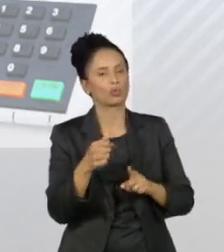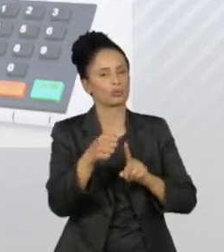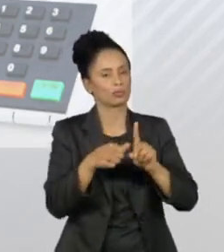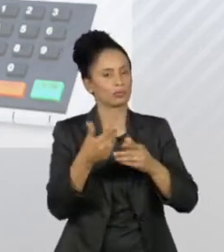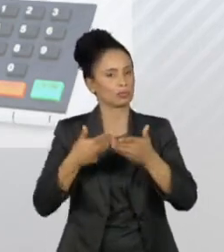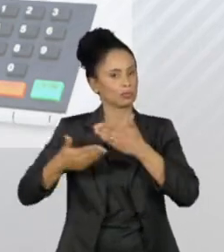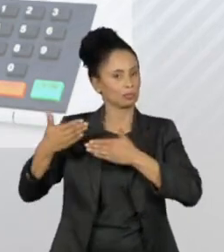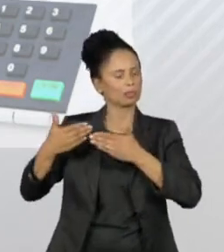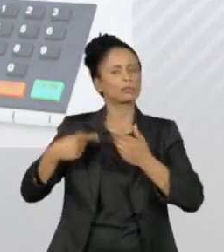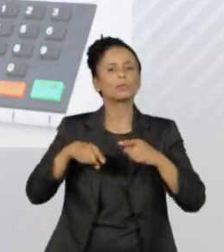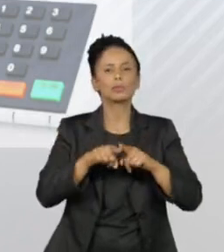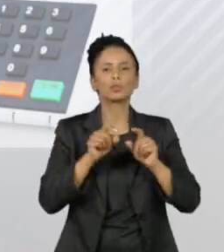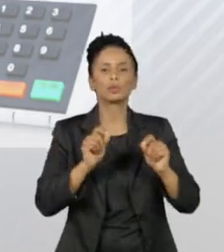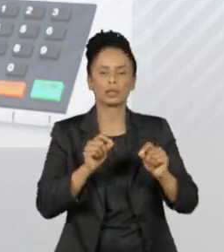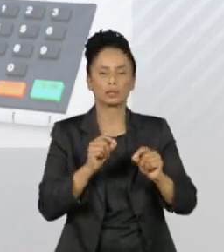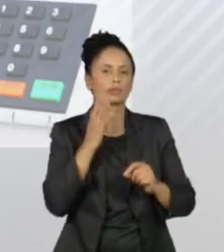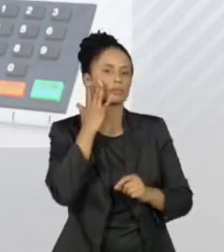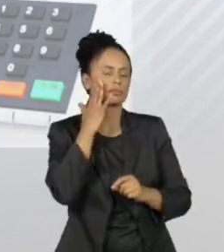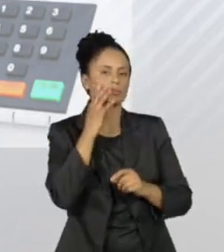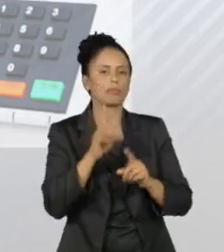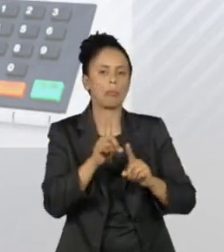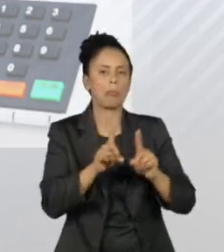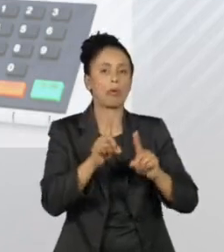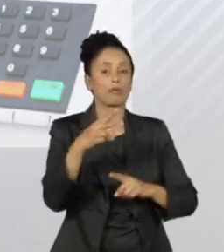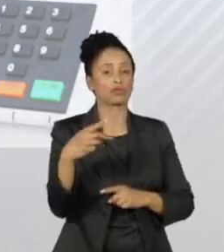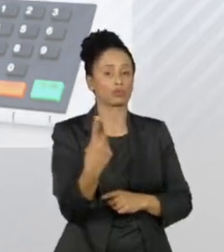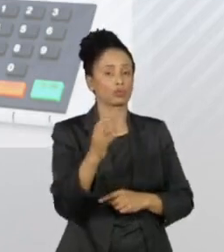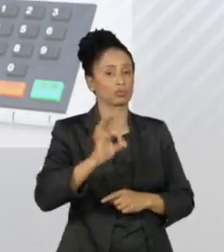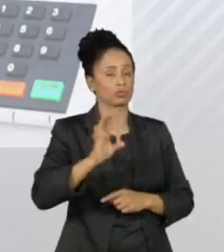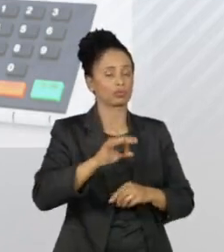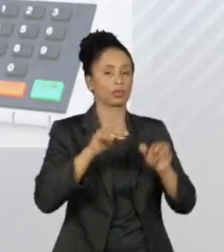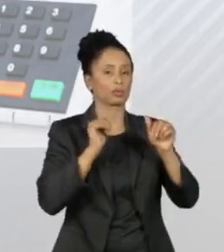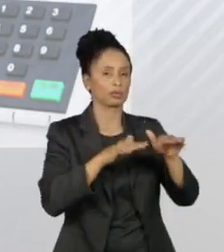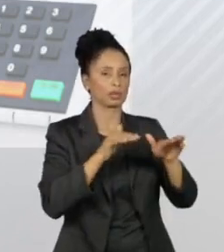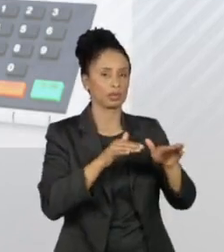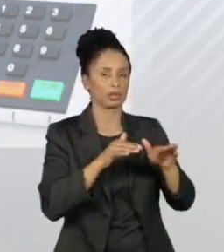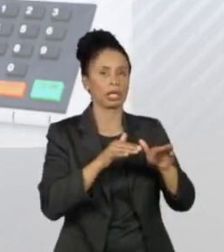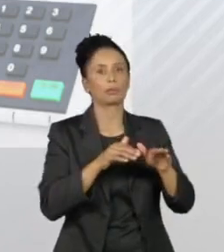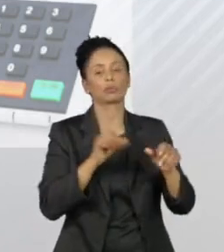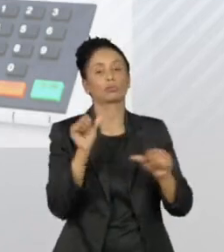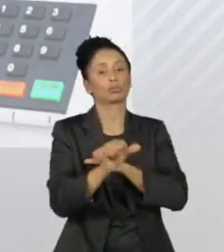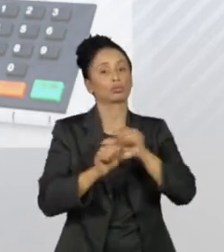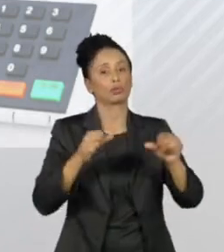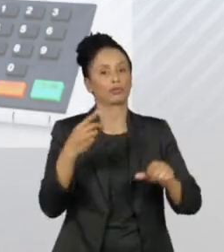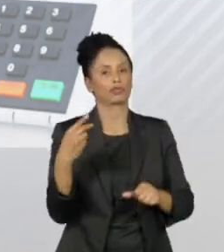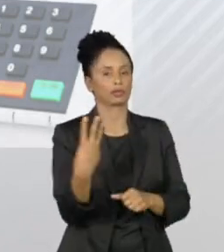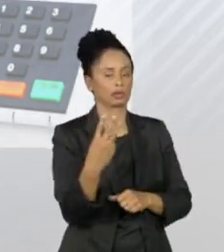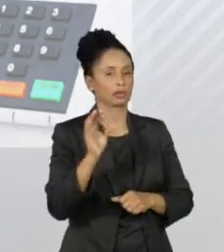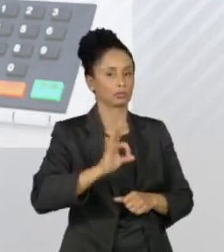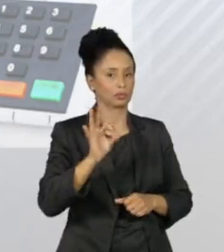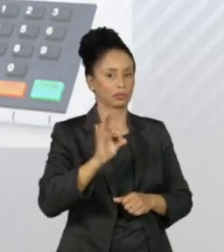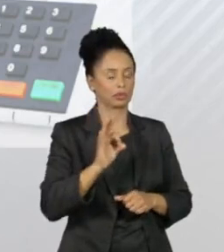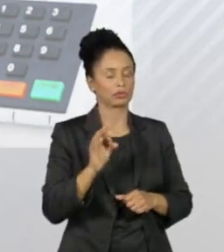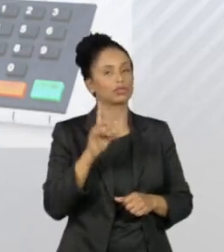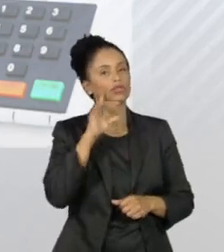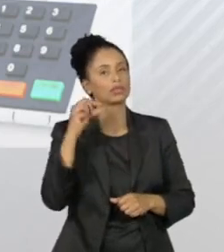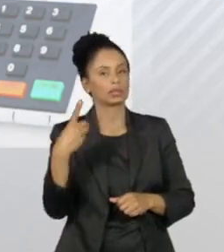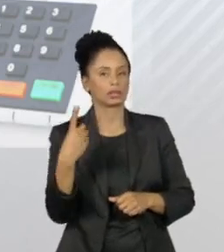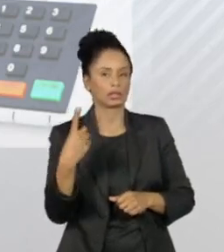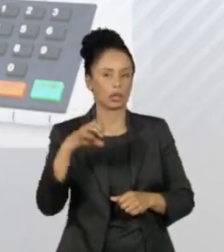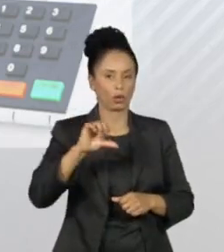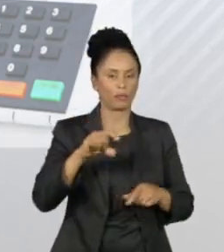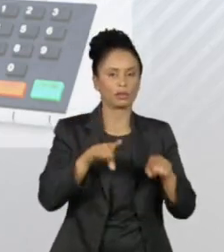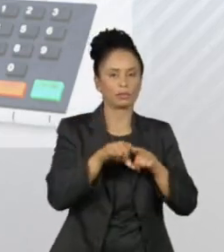de Freitas saiu de 21% no começo de setembro para 23% em 19 e 21 do mês passado.